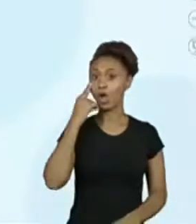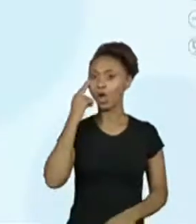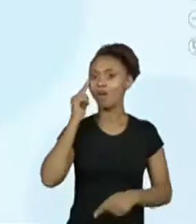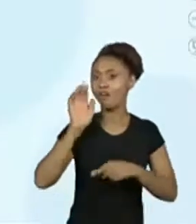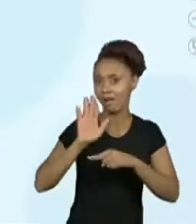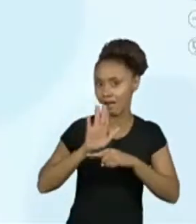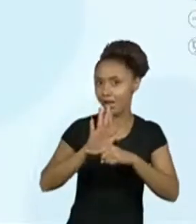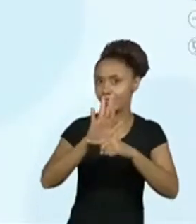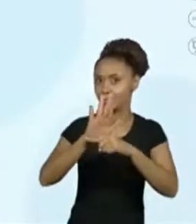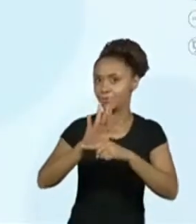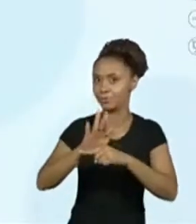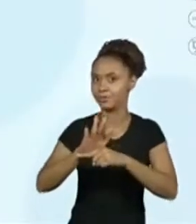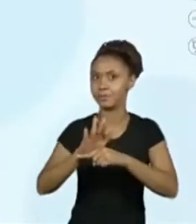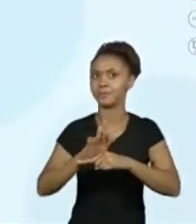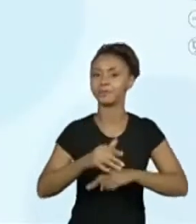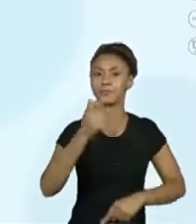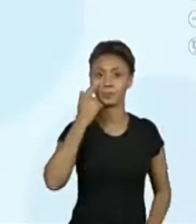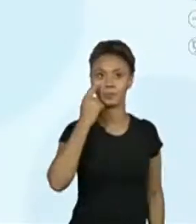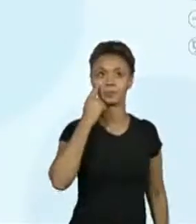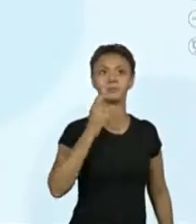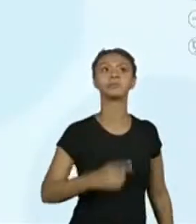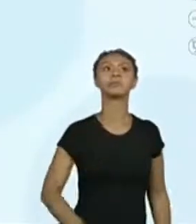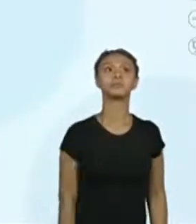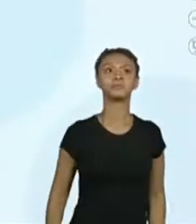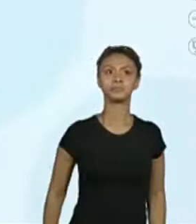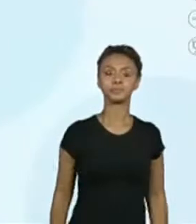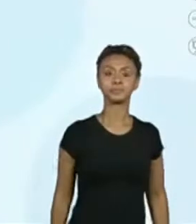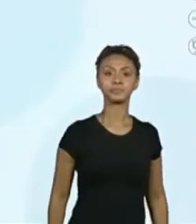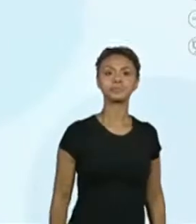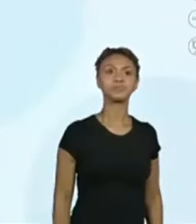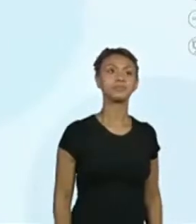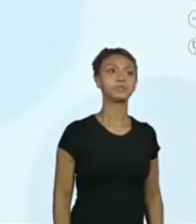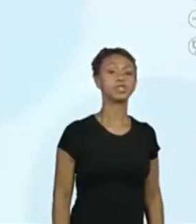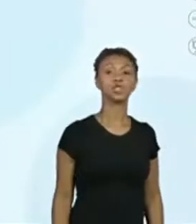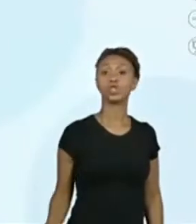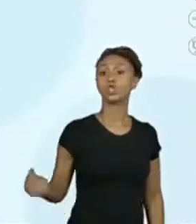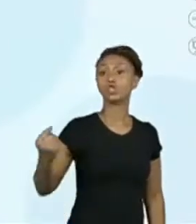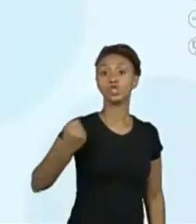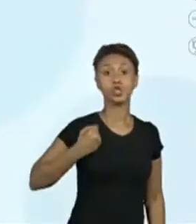grifos aqui. Sem um número.